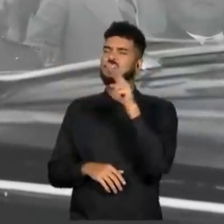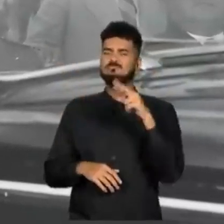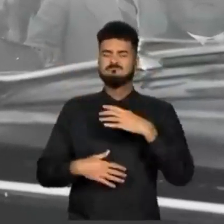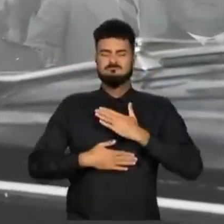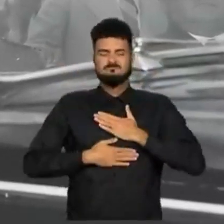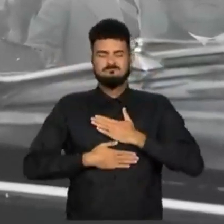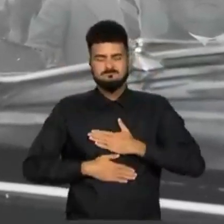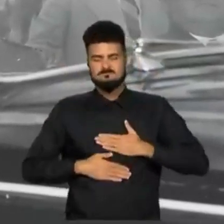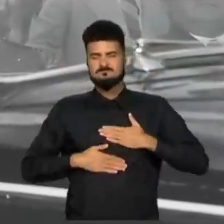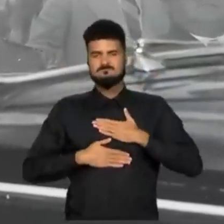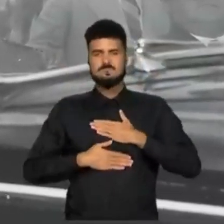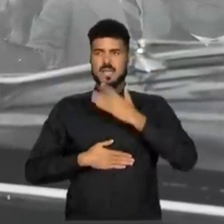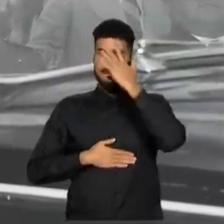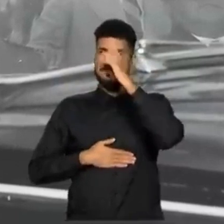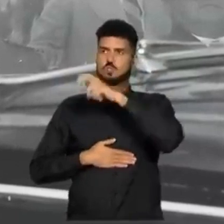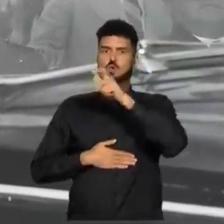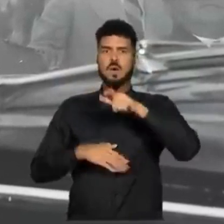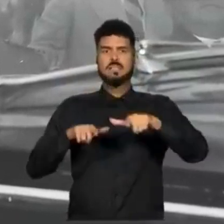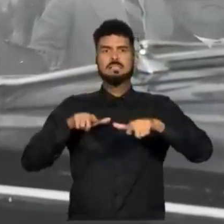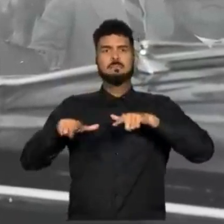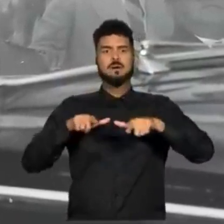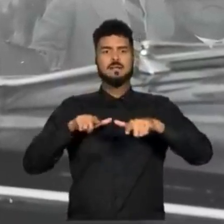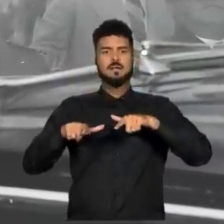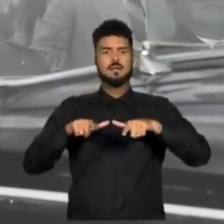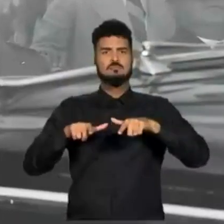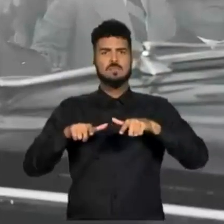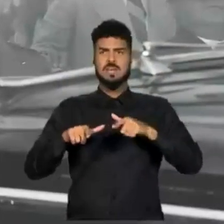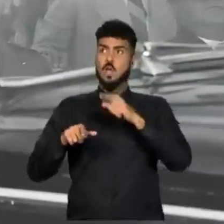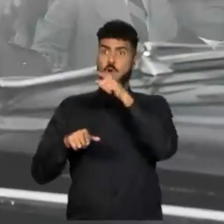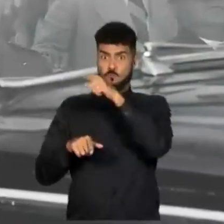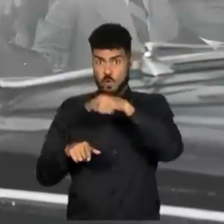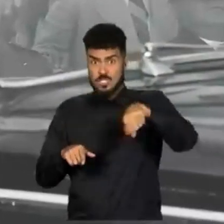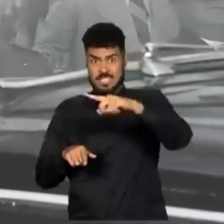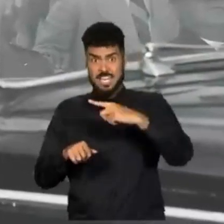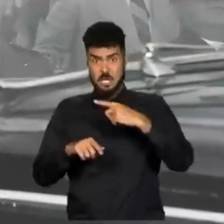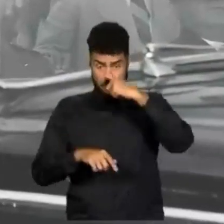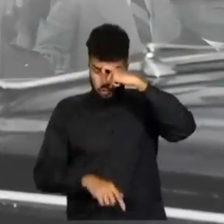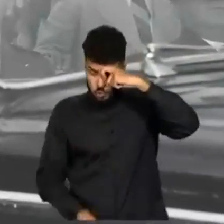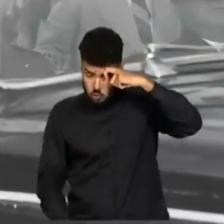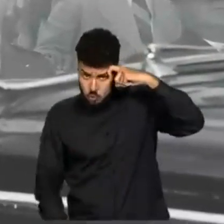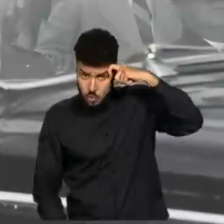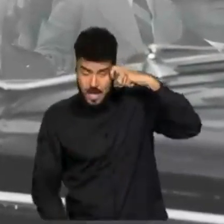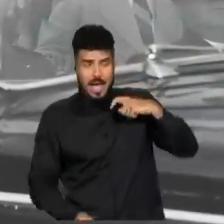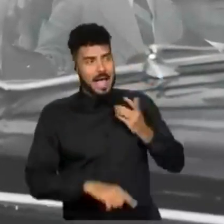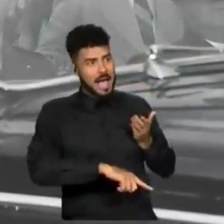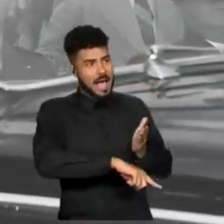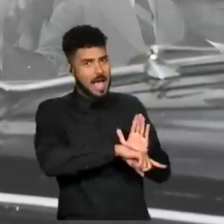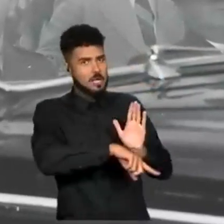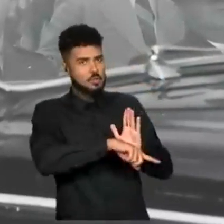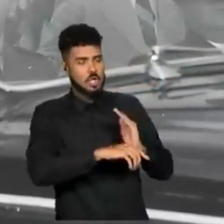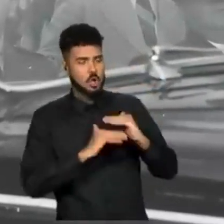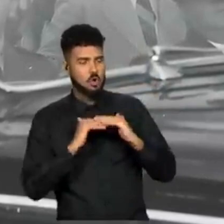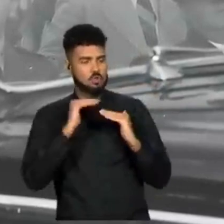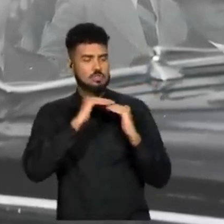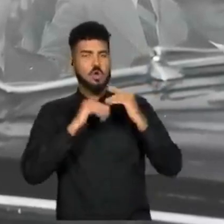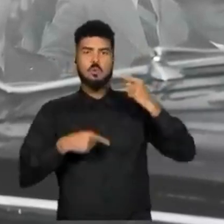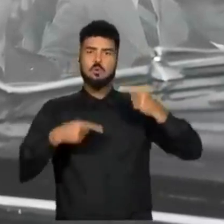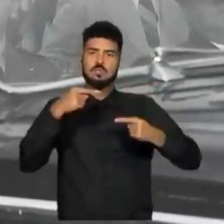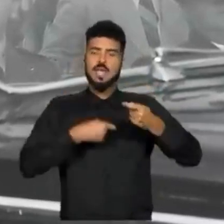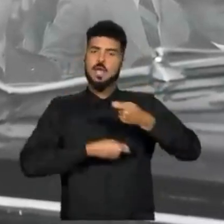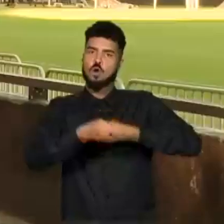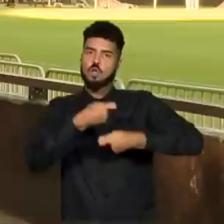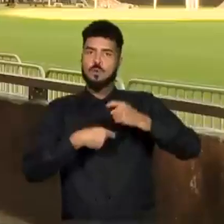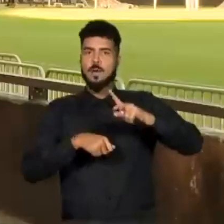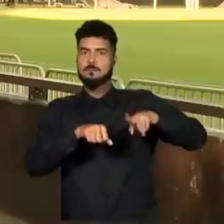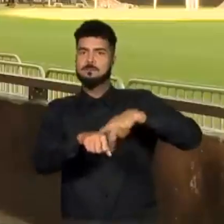agilizar logo, aumentar a capacidade desse estádio. Lembrando que se você estiver chegando aqui, deixe seu like, se inscreva no canal, é muito importante a presença